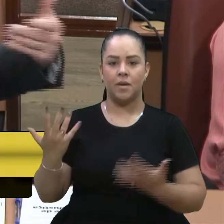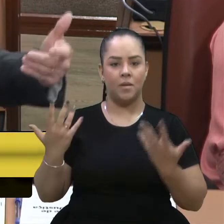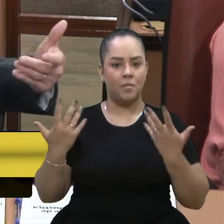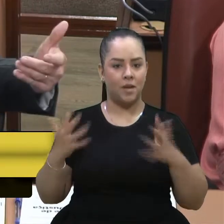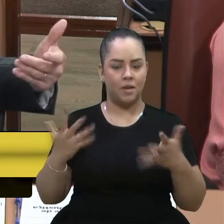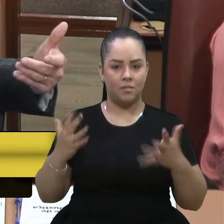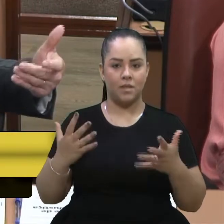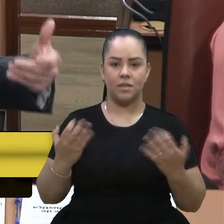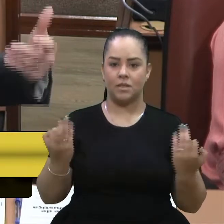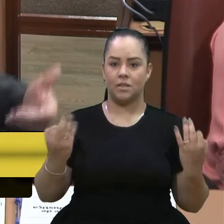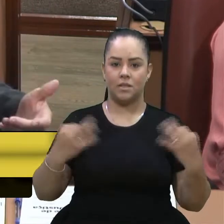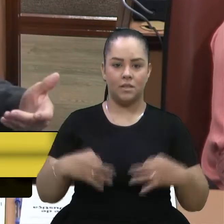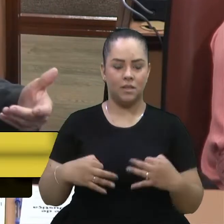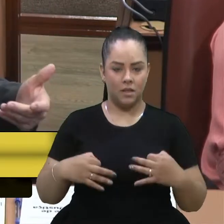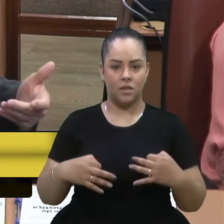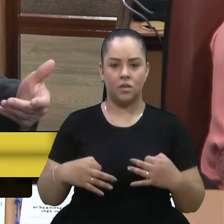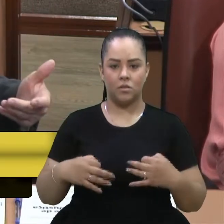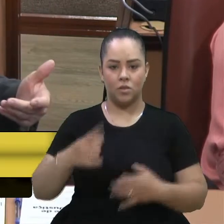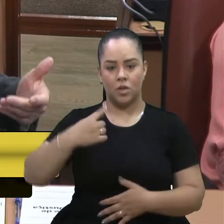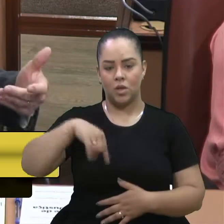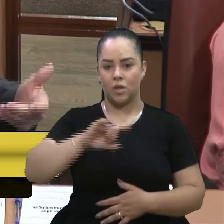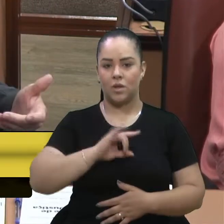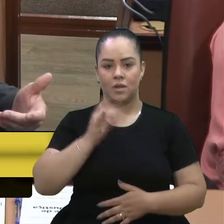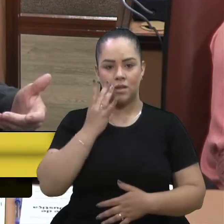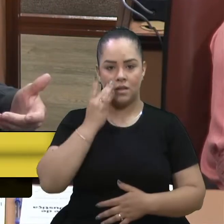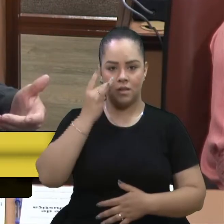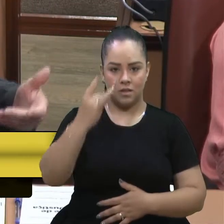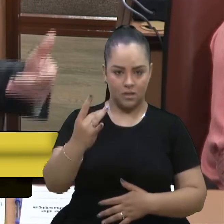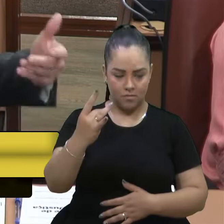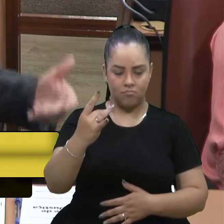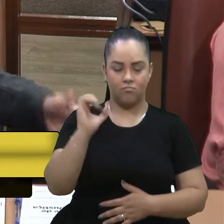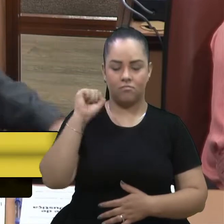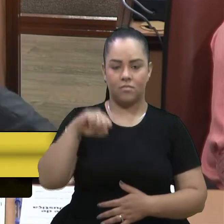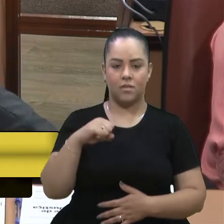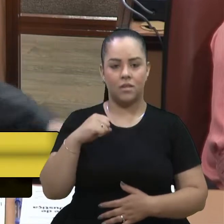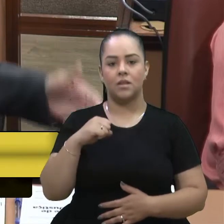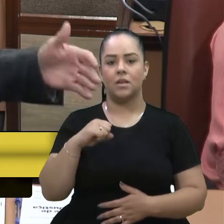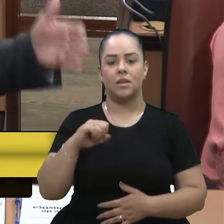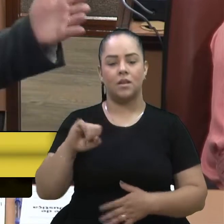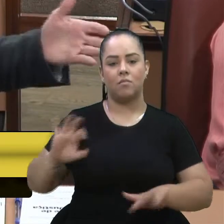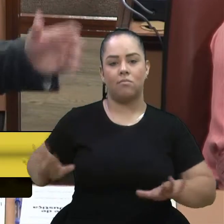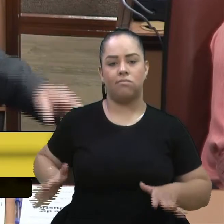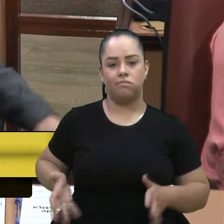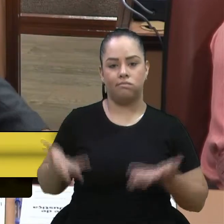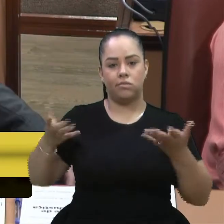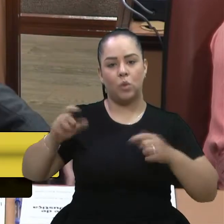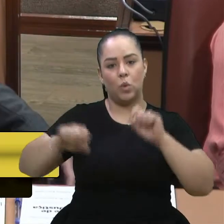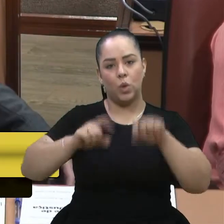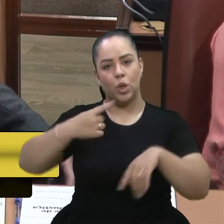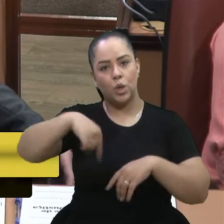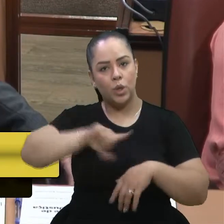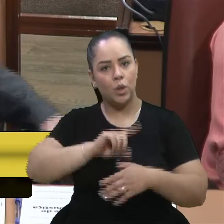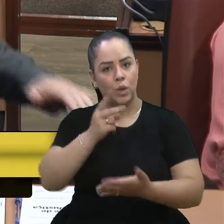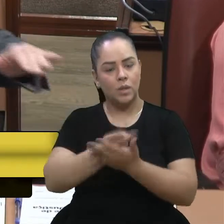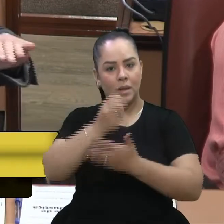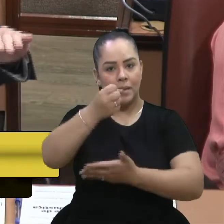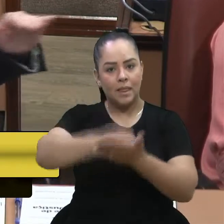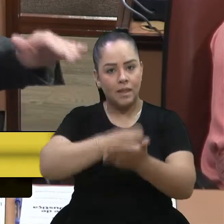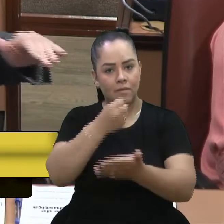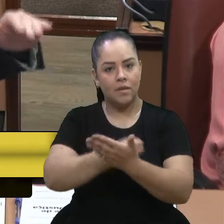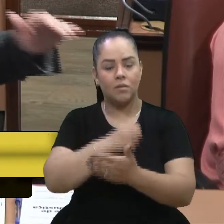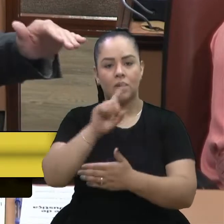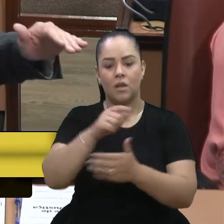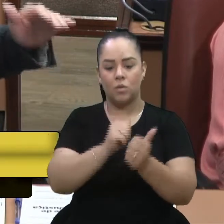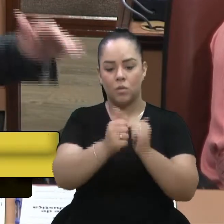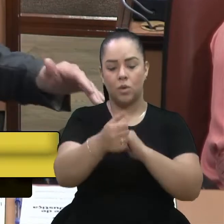com certeza, chama a atenção. Chama a atenção e impulsiona aquilo que nós sempre defendemos, que é o esporte, porque ele